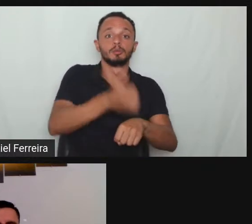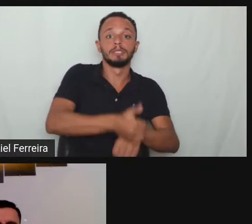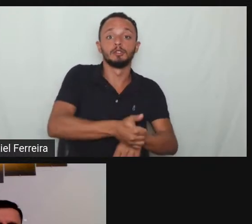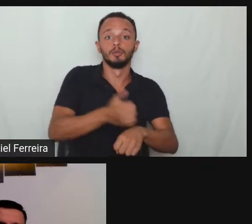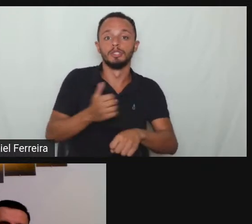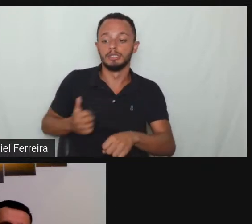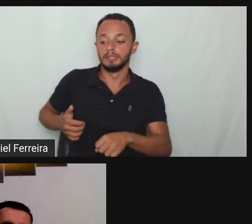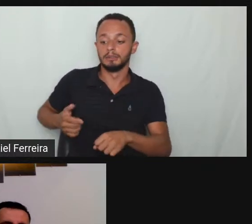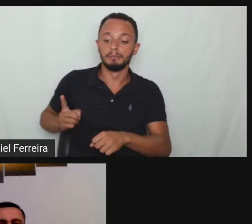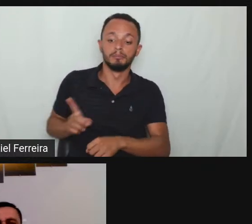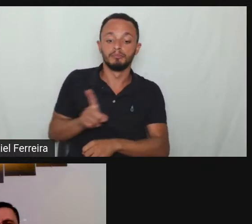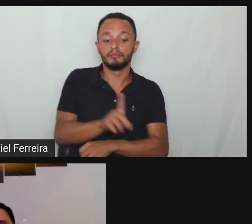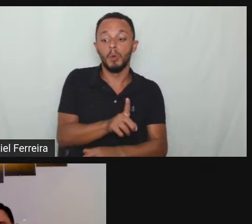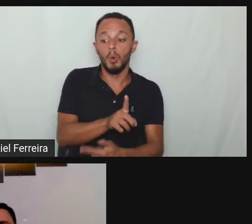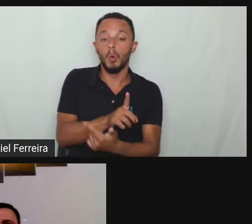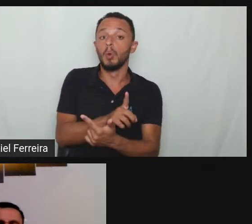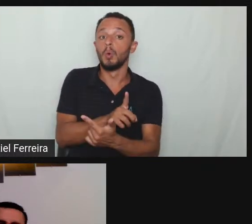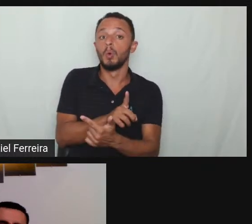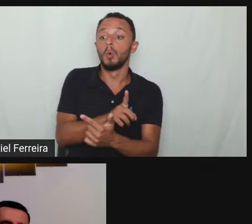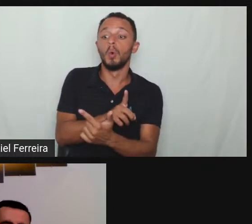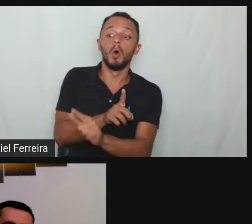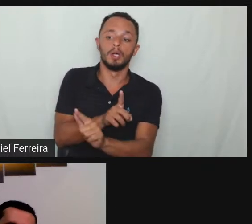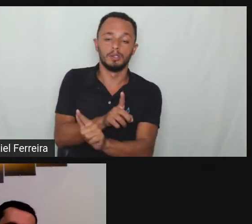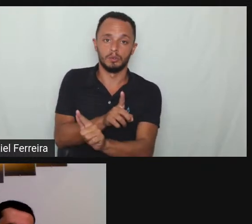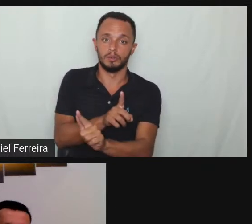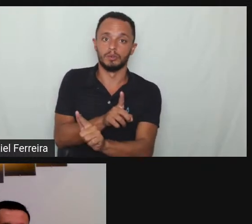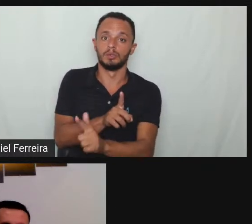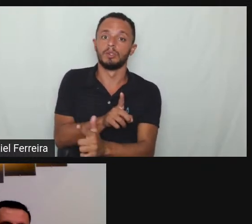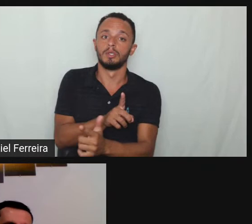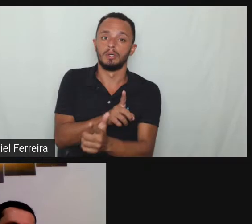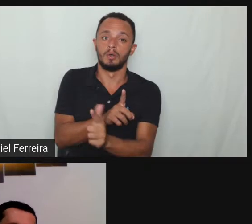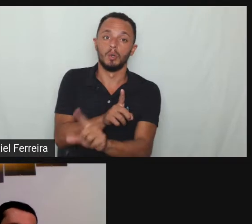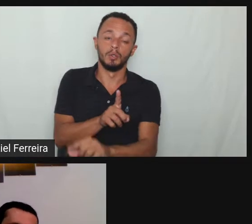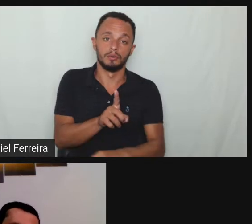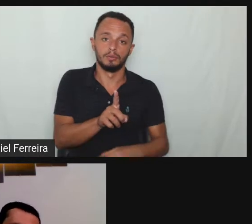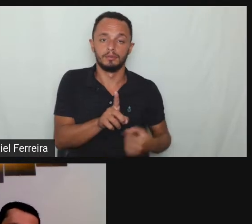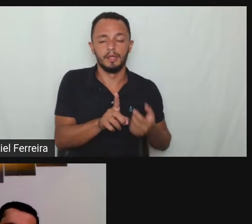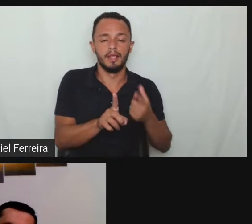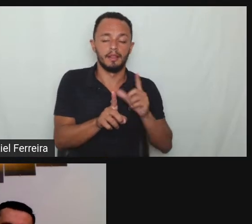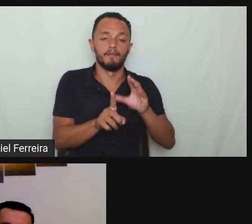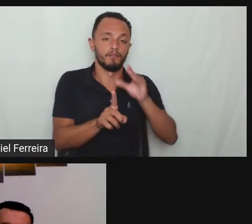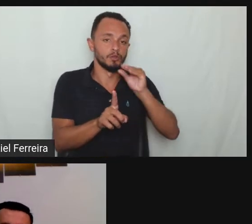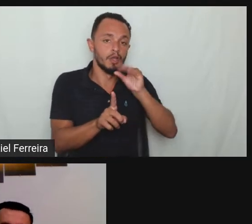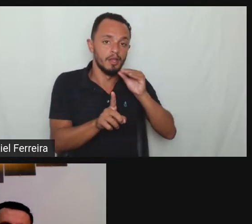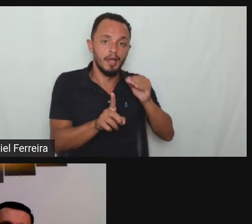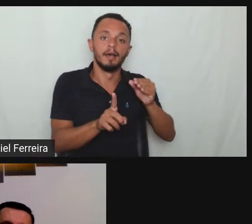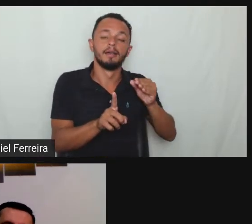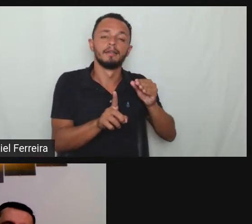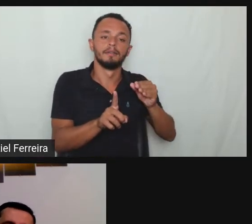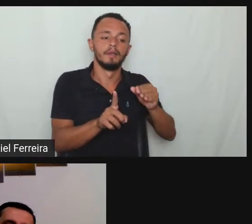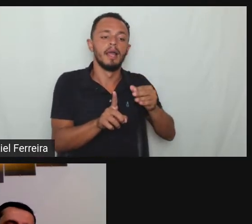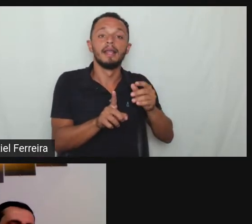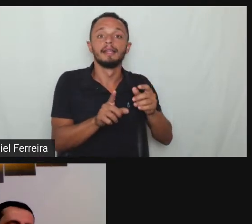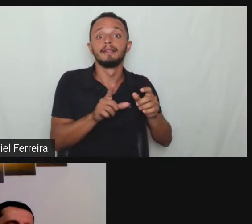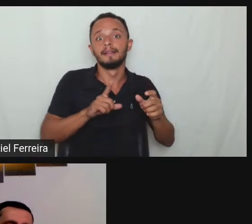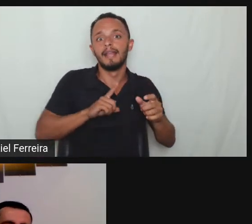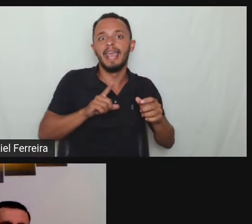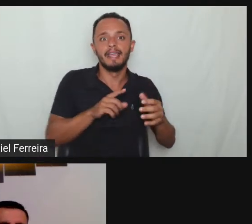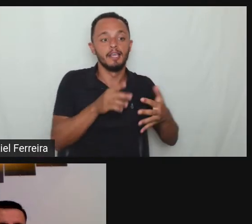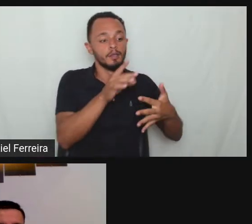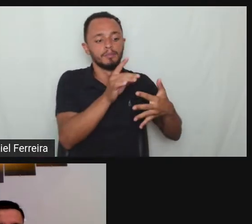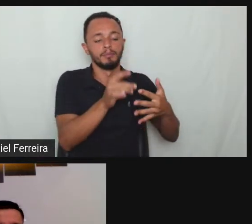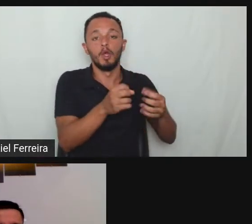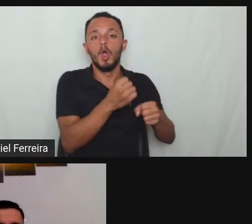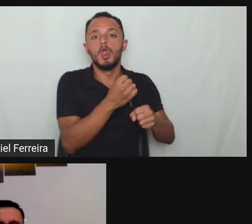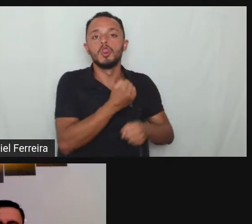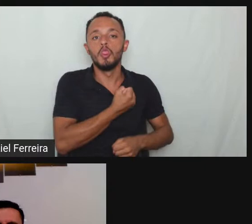Previdência lei 823 é funcionário tem lá a quantidade de funcionários tem que tá tem que estar contratado